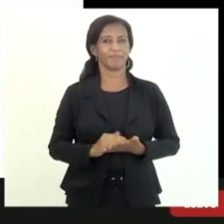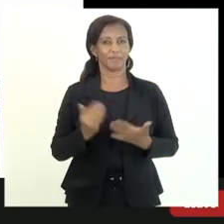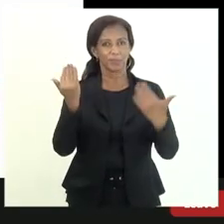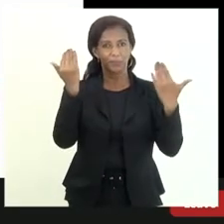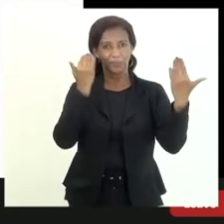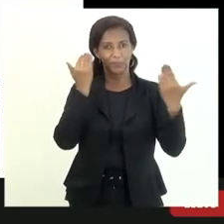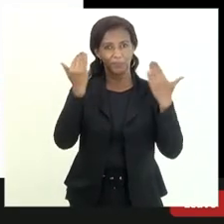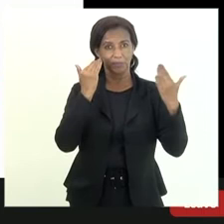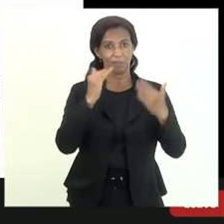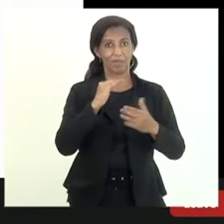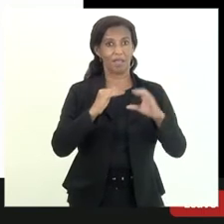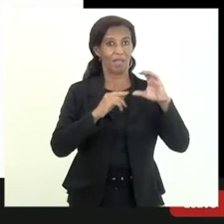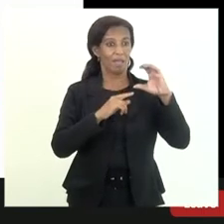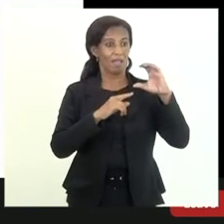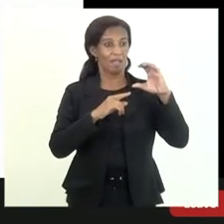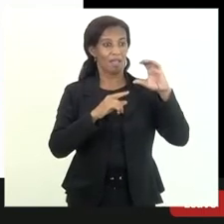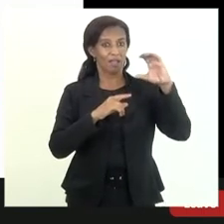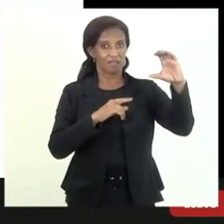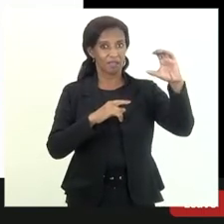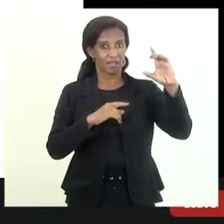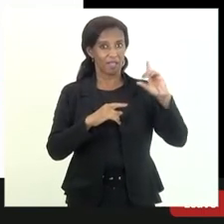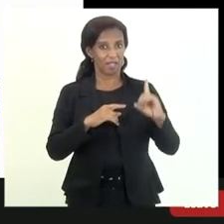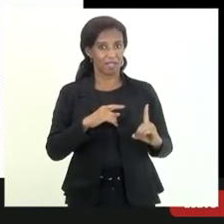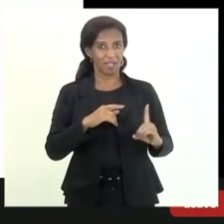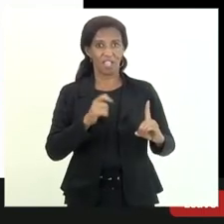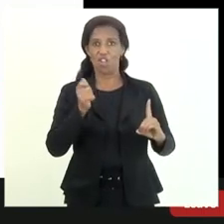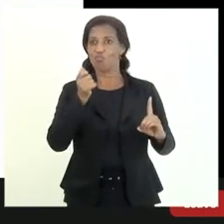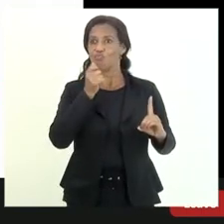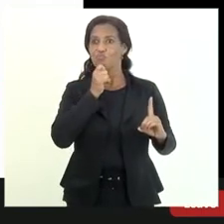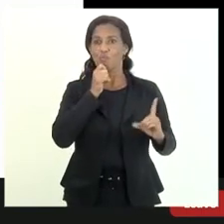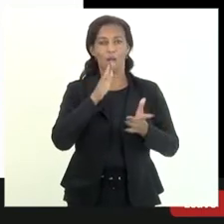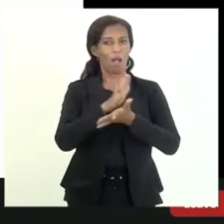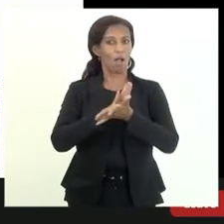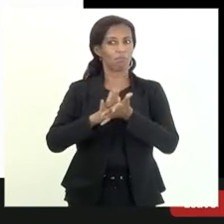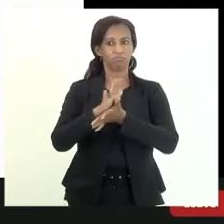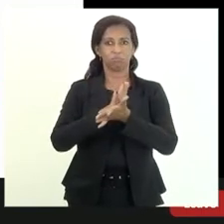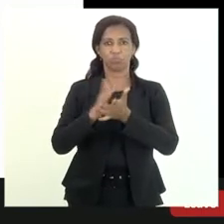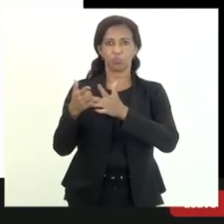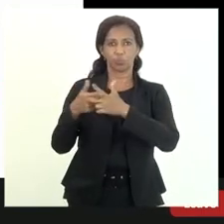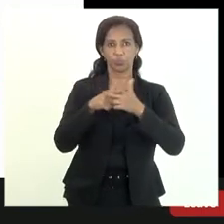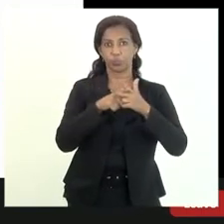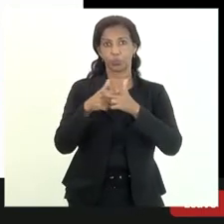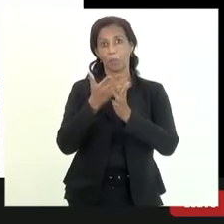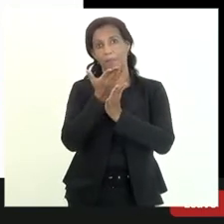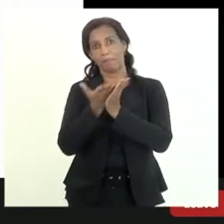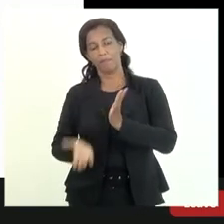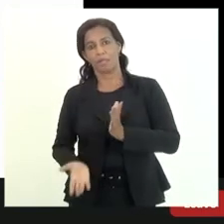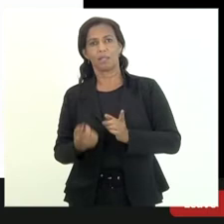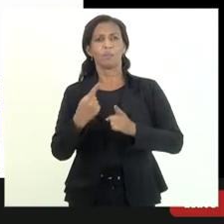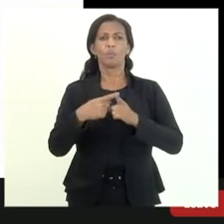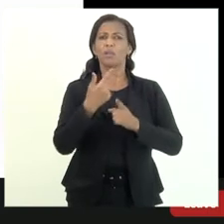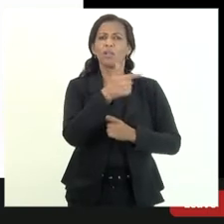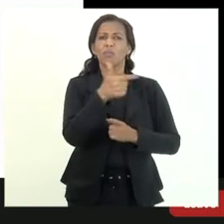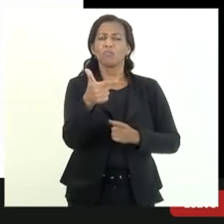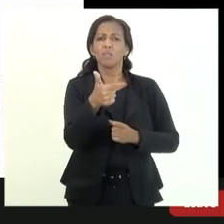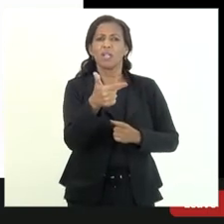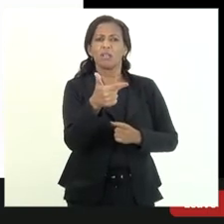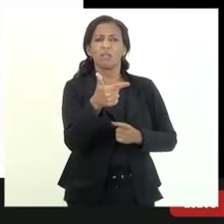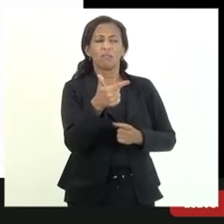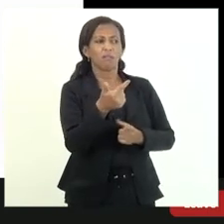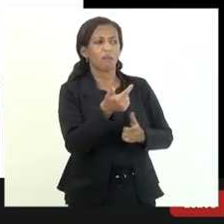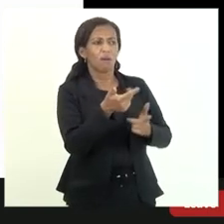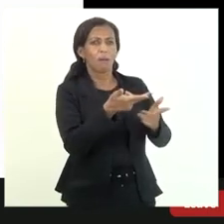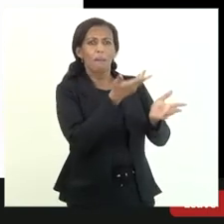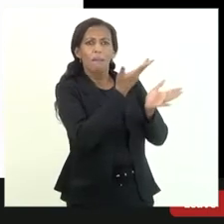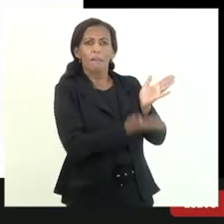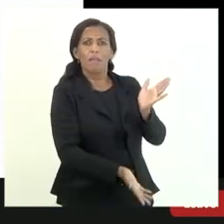que para as classes C e D eu não tenho percentual nenhum de ajuste para perda por que que eu não tenho percentual nenhum de